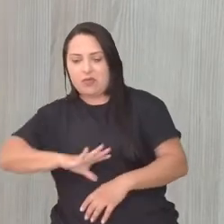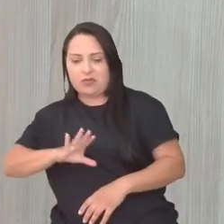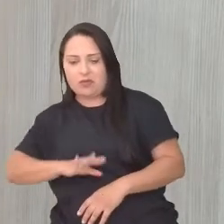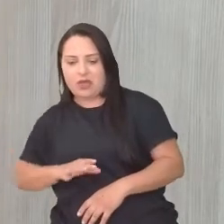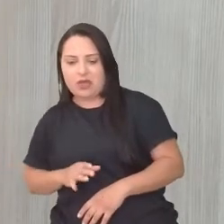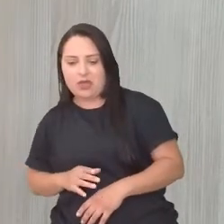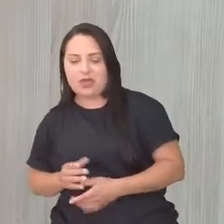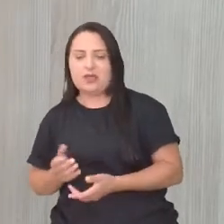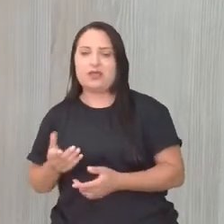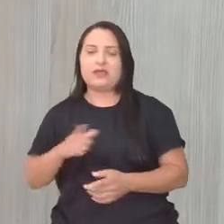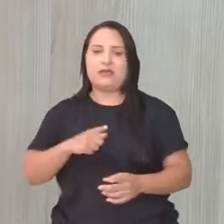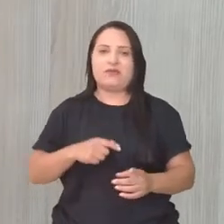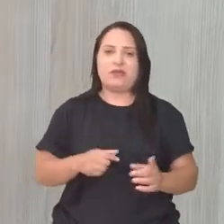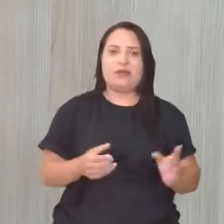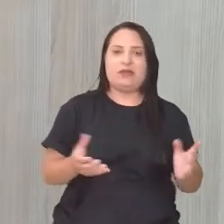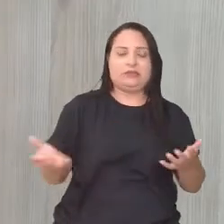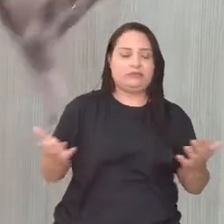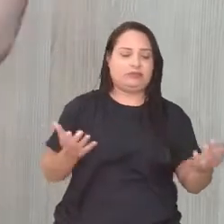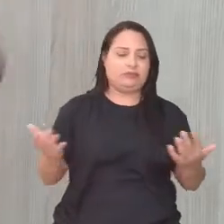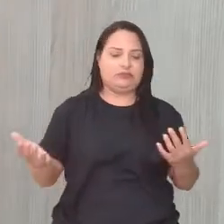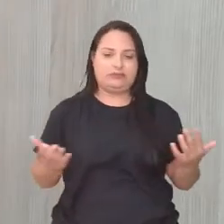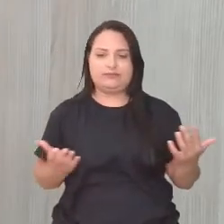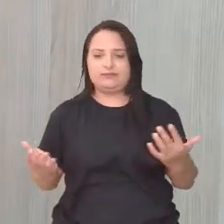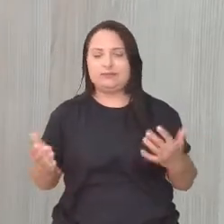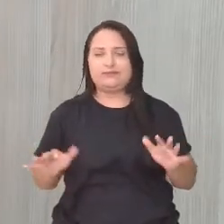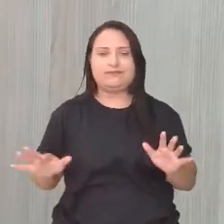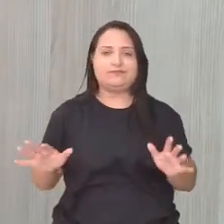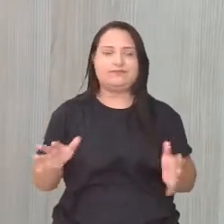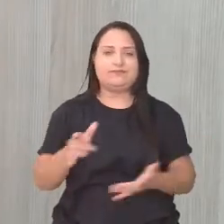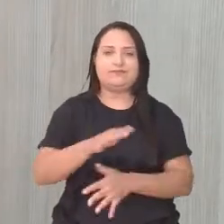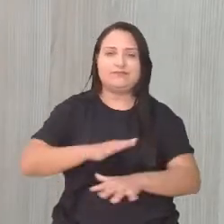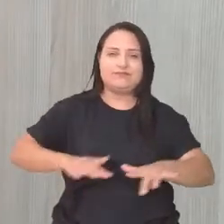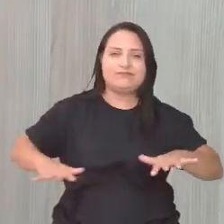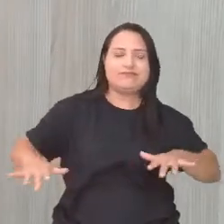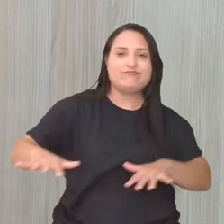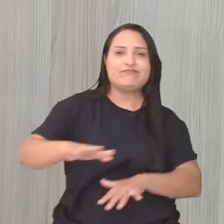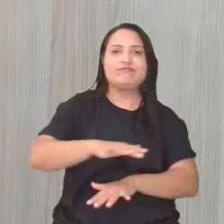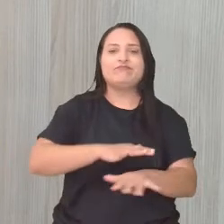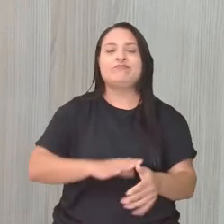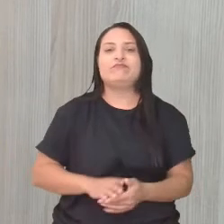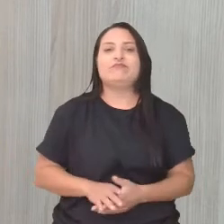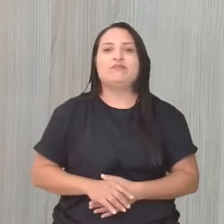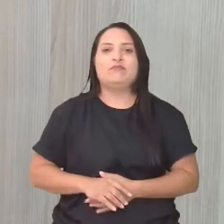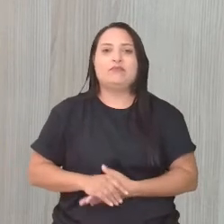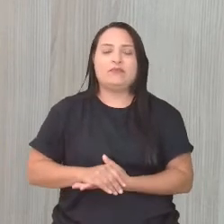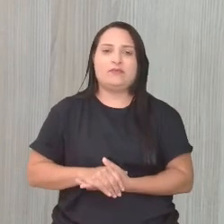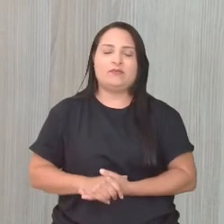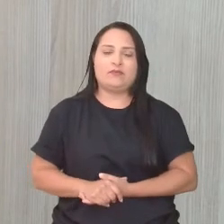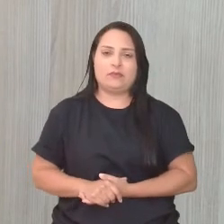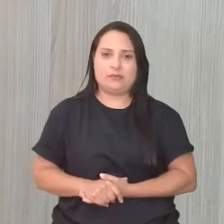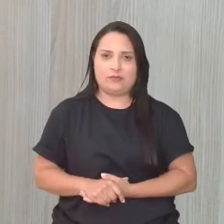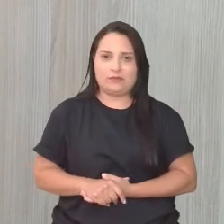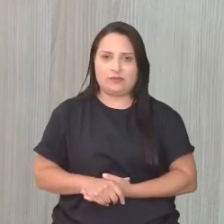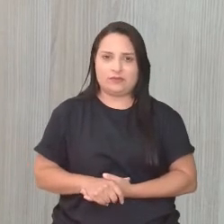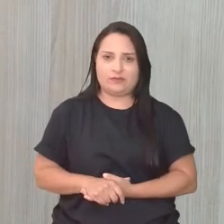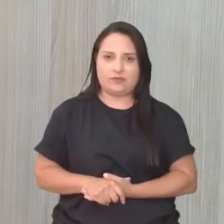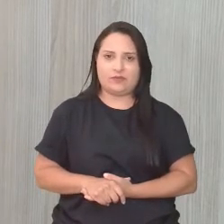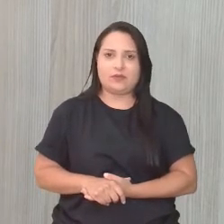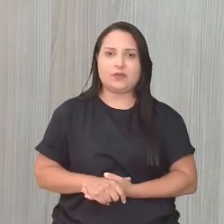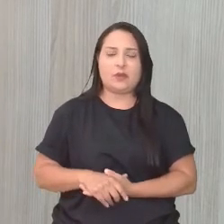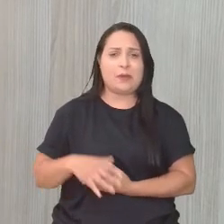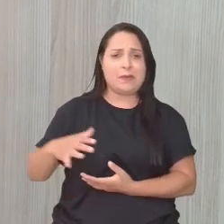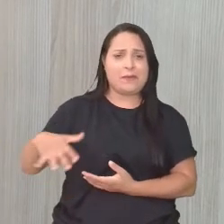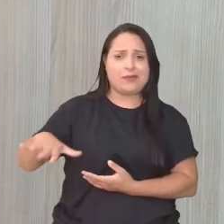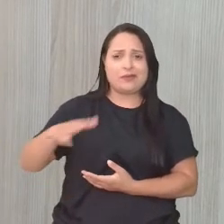vamos tornar aqui. Aquela monarquia colonial, aquela coisa toda. E aí, o pessoal lá queria o retorno dele,